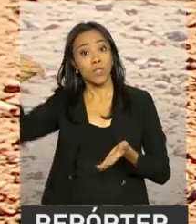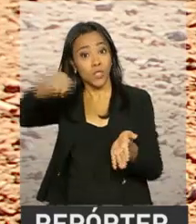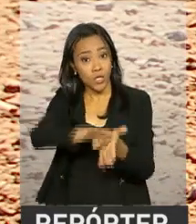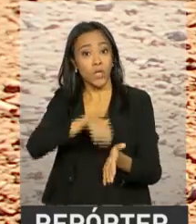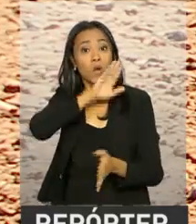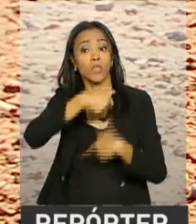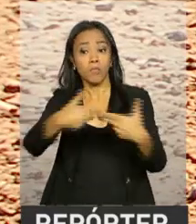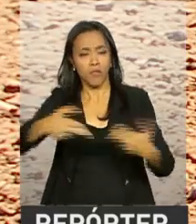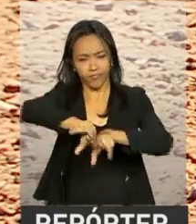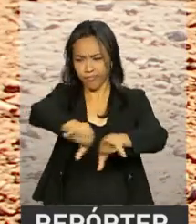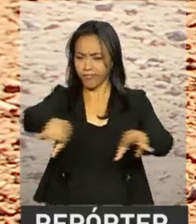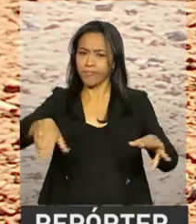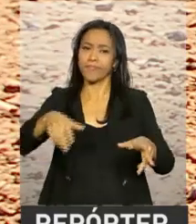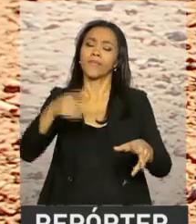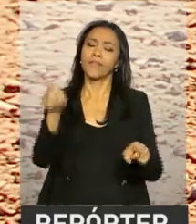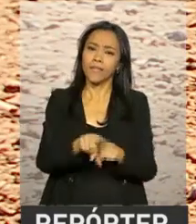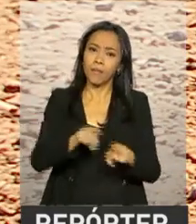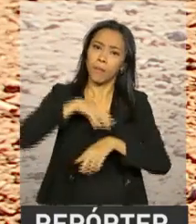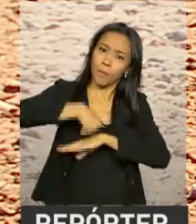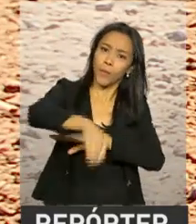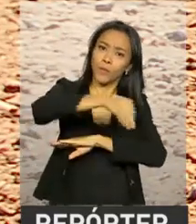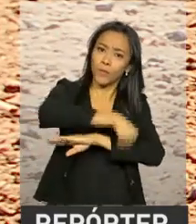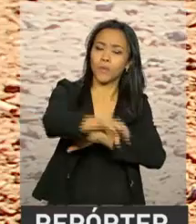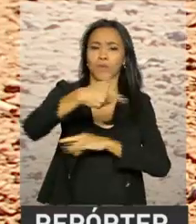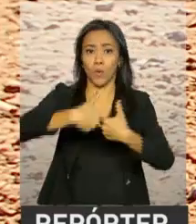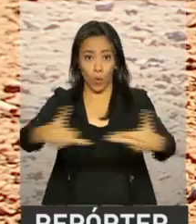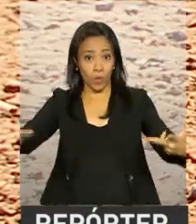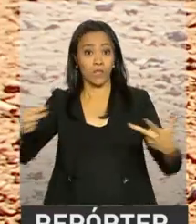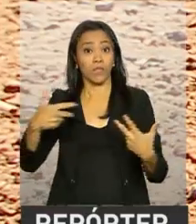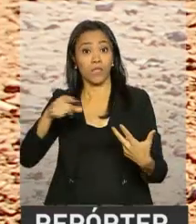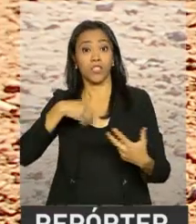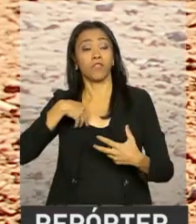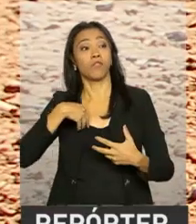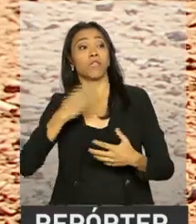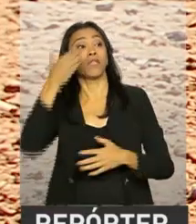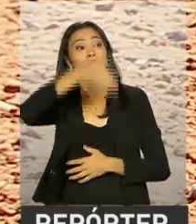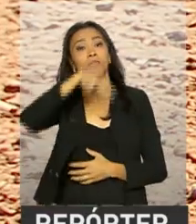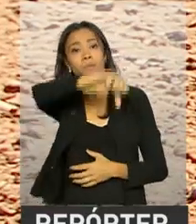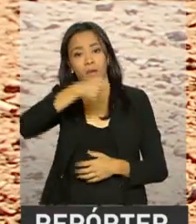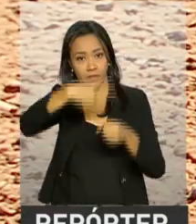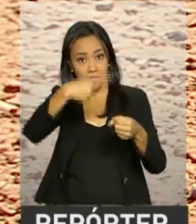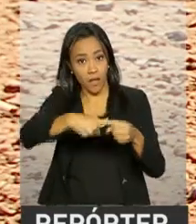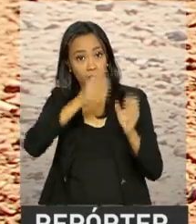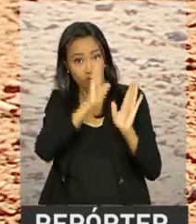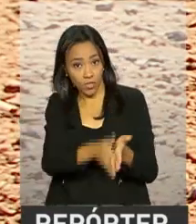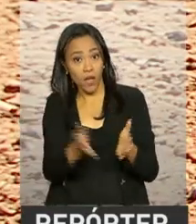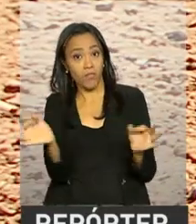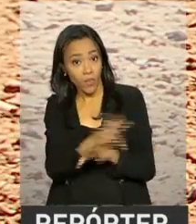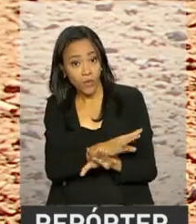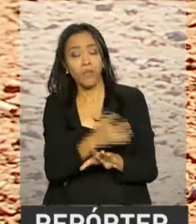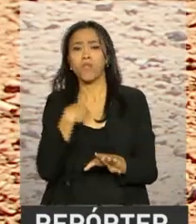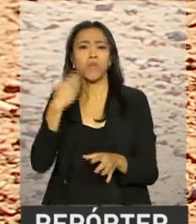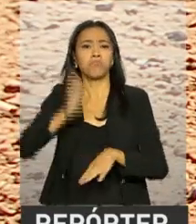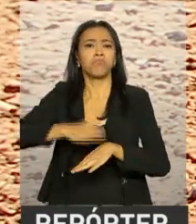chegam também. E produz também coisas que a pessoa, em vez de buscar nas cidades, o que já vem por mercado,